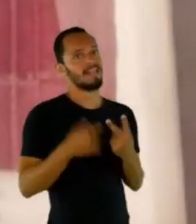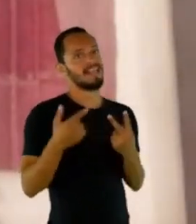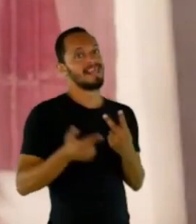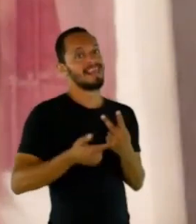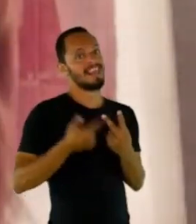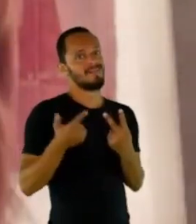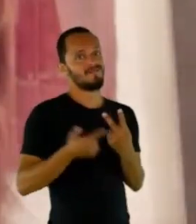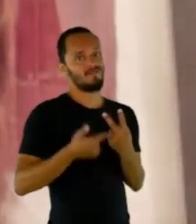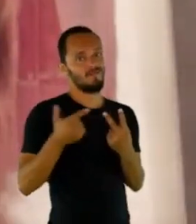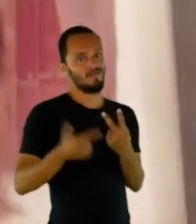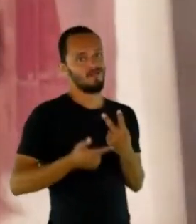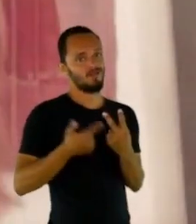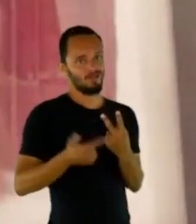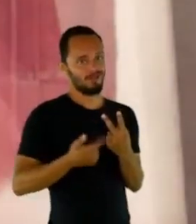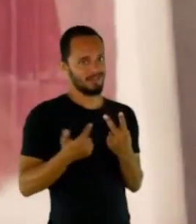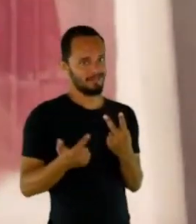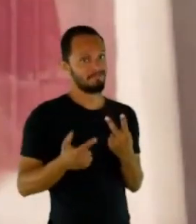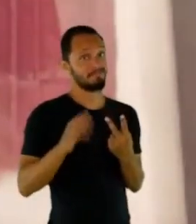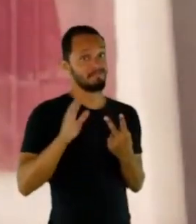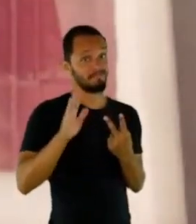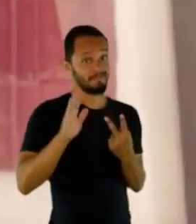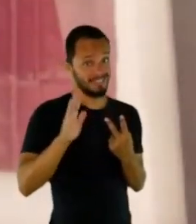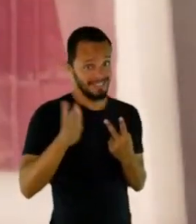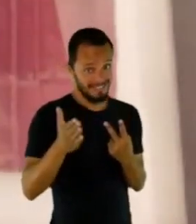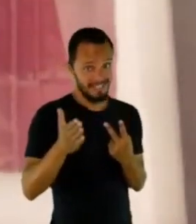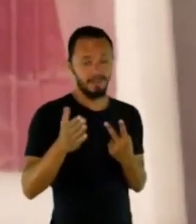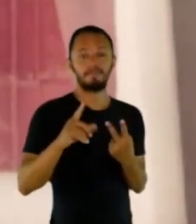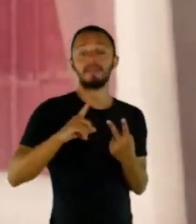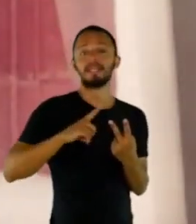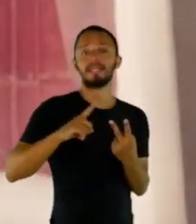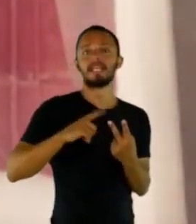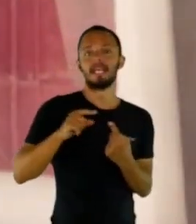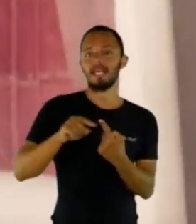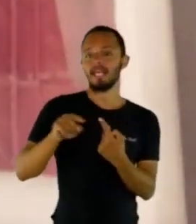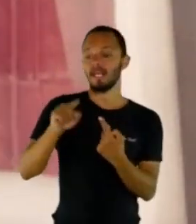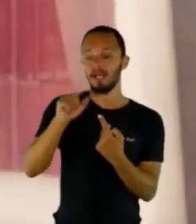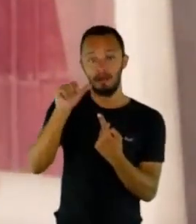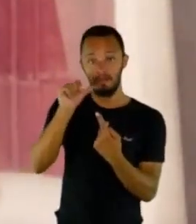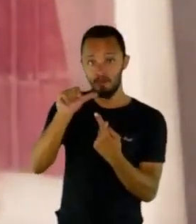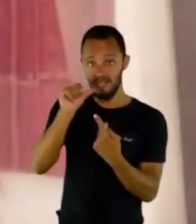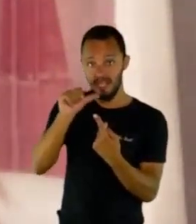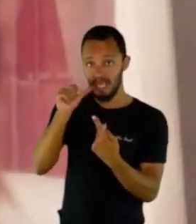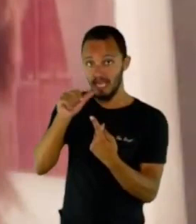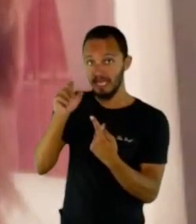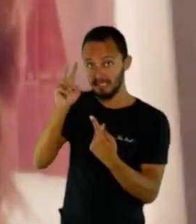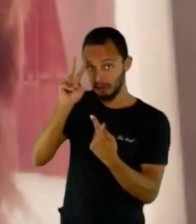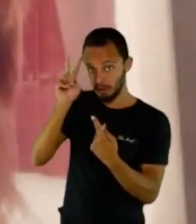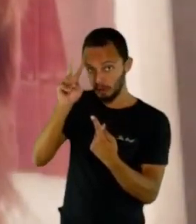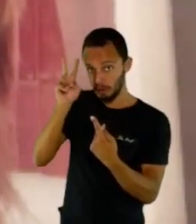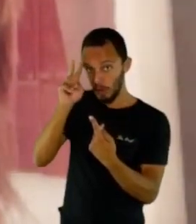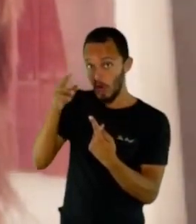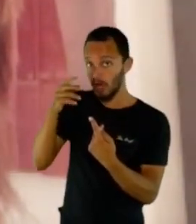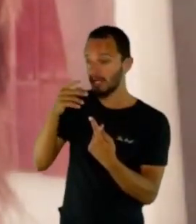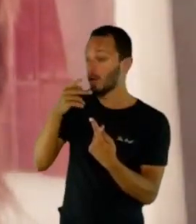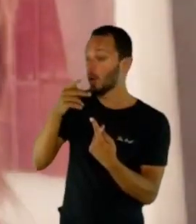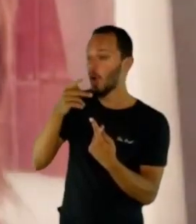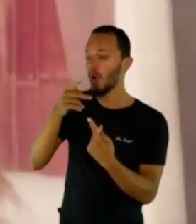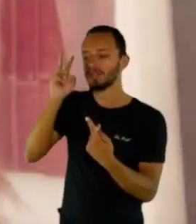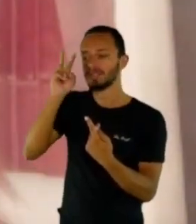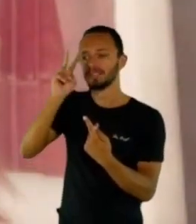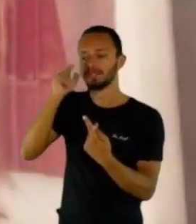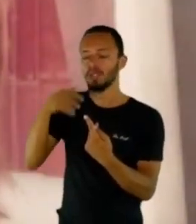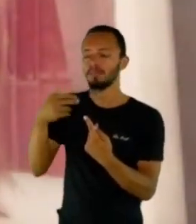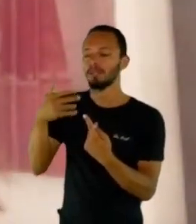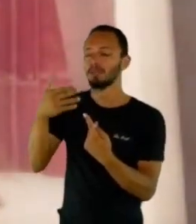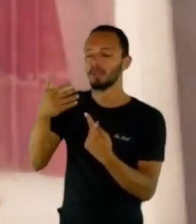paralelos, assim. Tem já vários contos de mulheres, que eu já comecei, e tem um outro livro que é uma